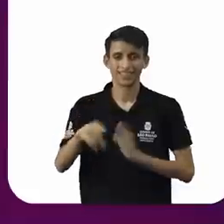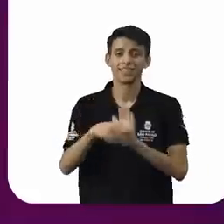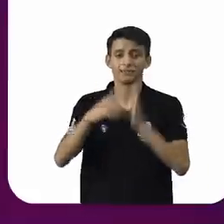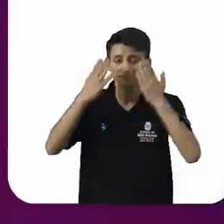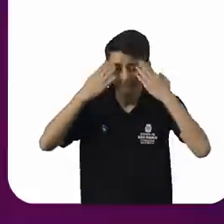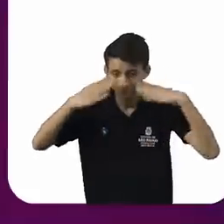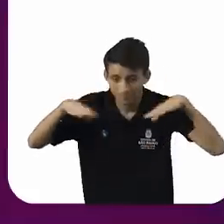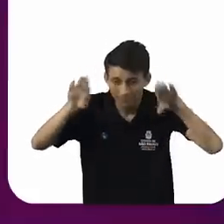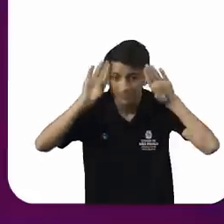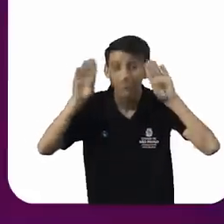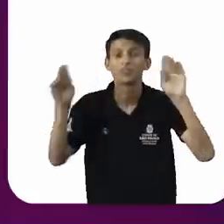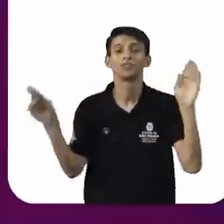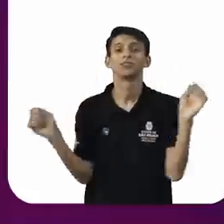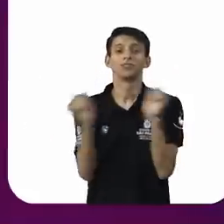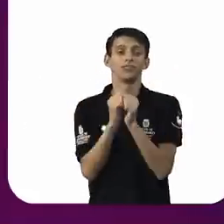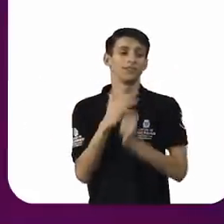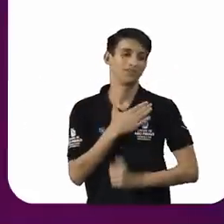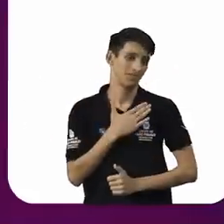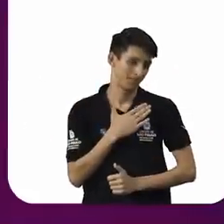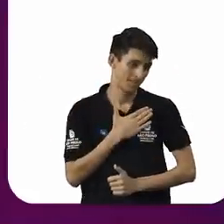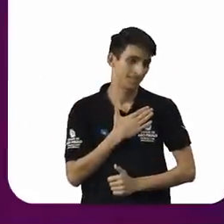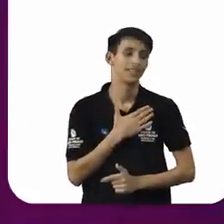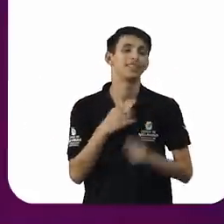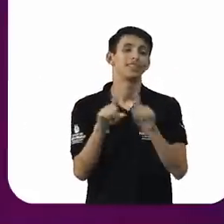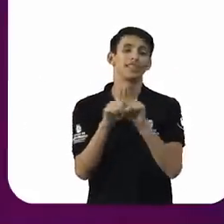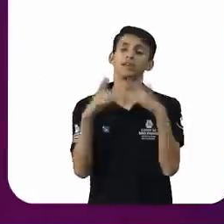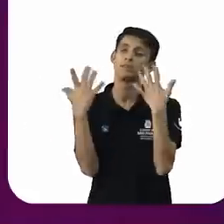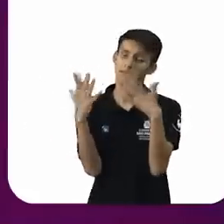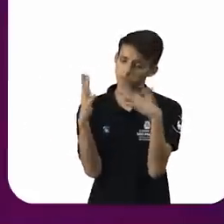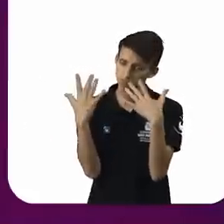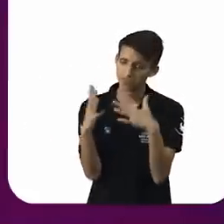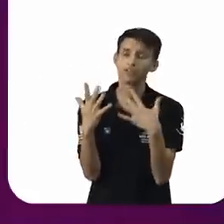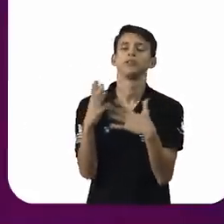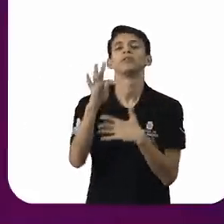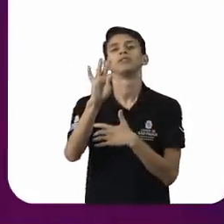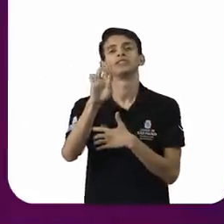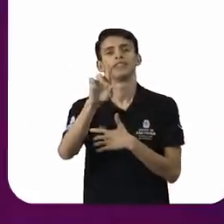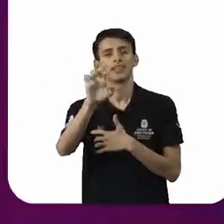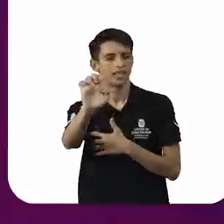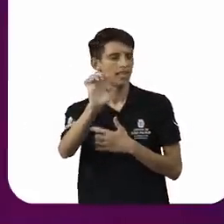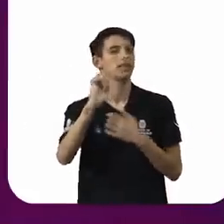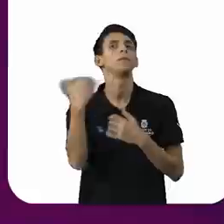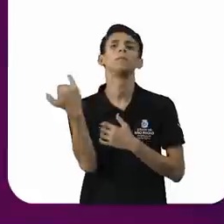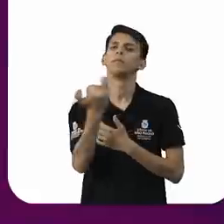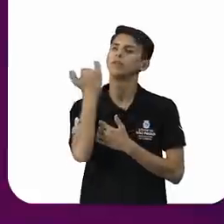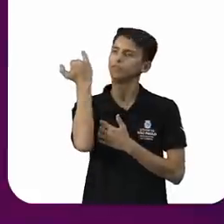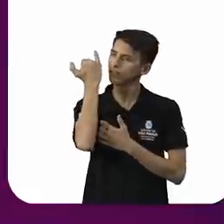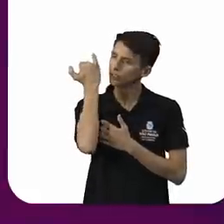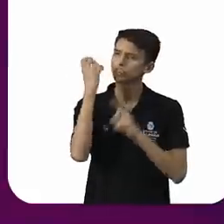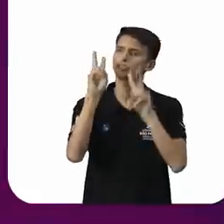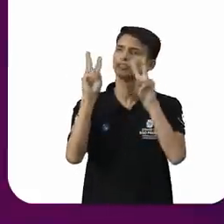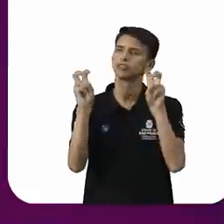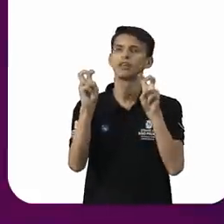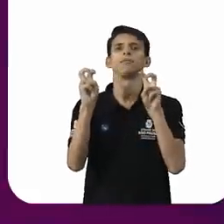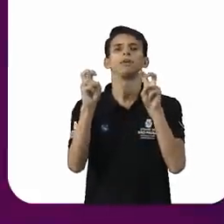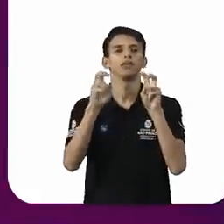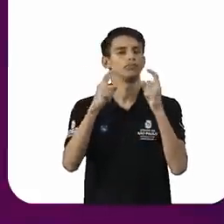pai, meu irmão, e parabenizar o TRE por essa importante e promissora iniciativa.